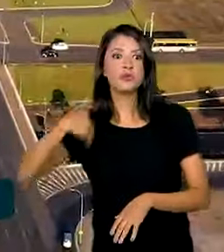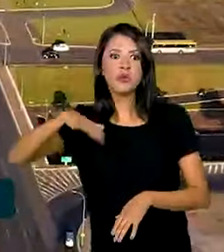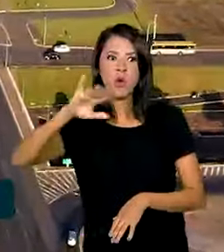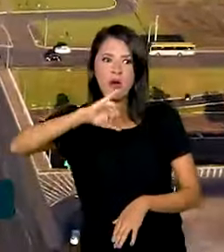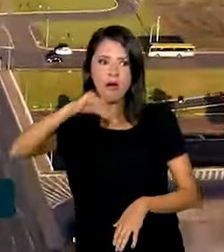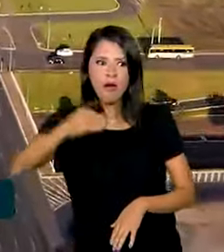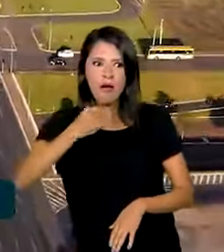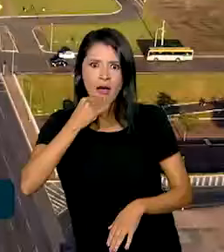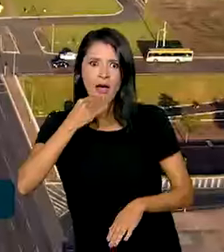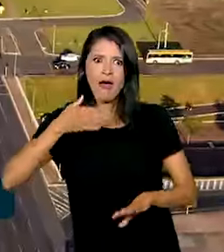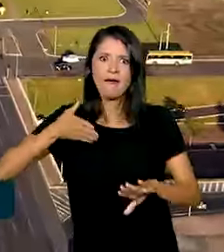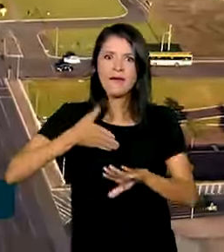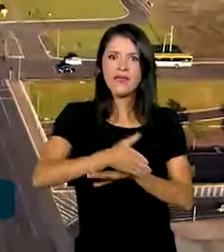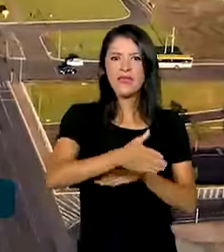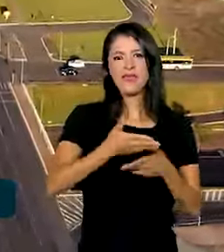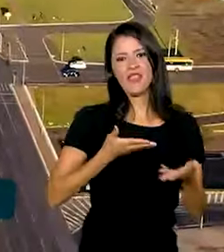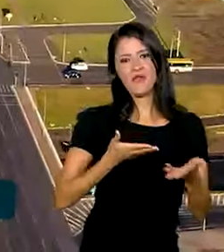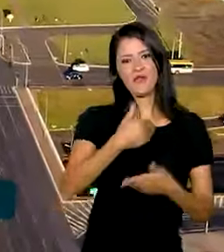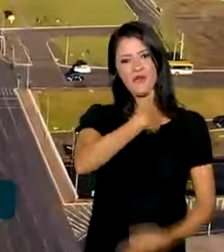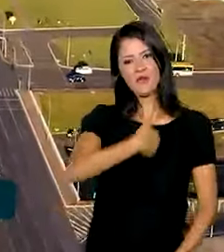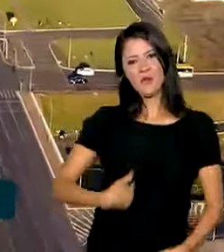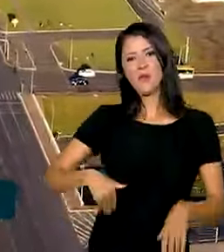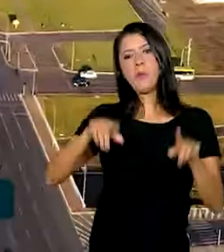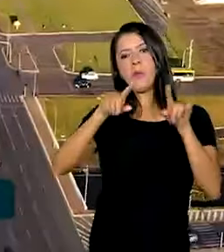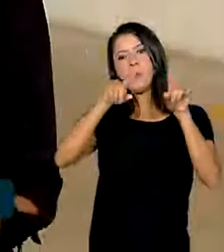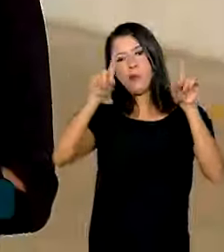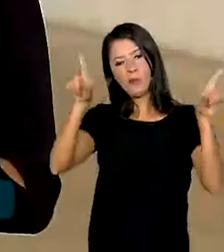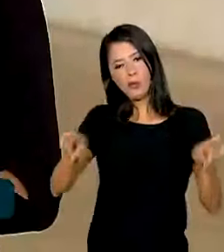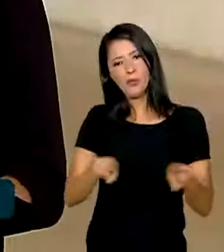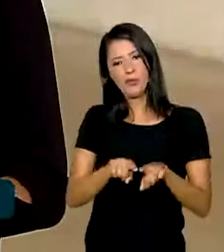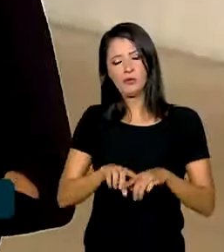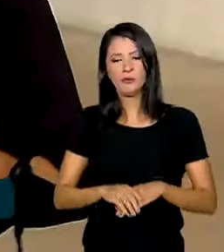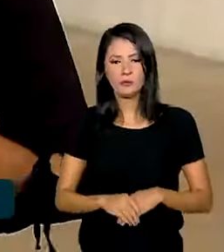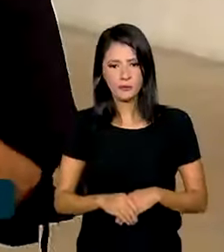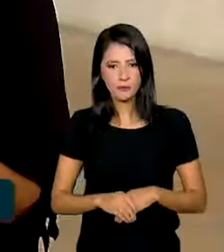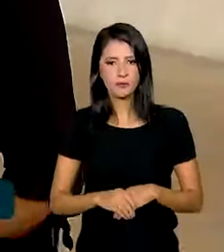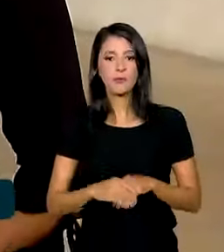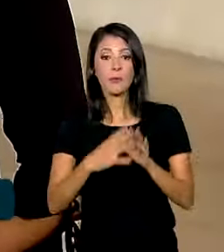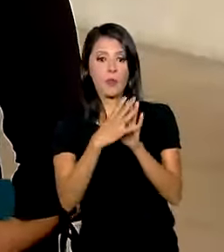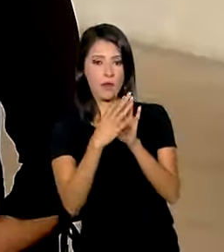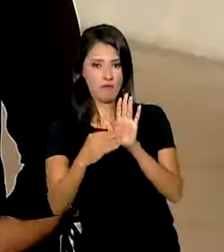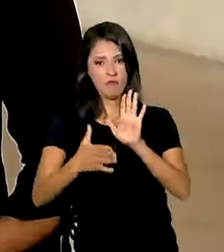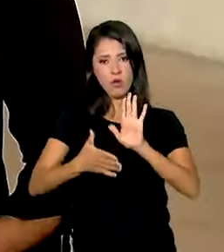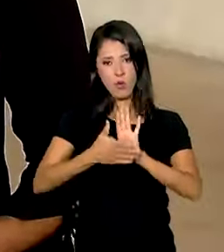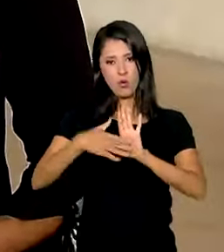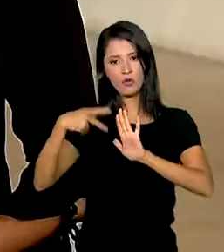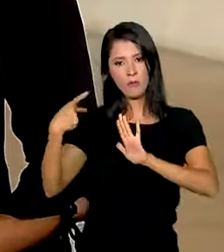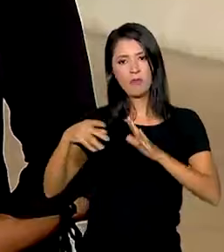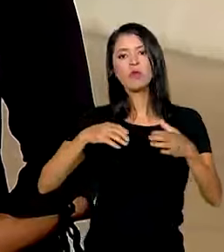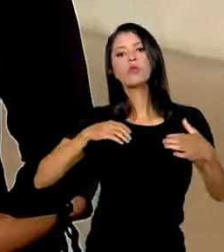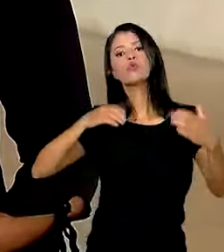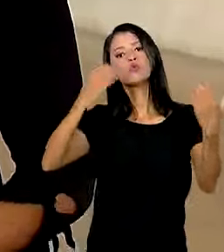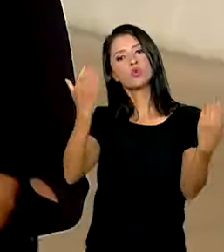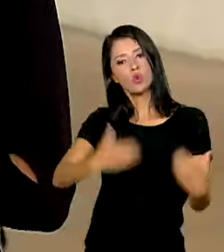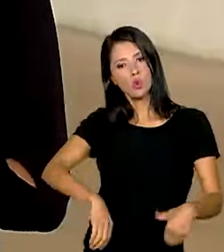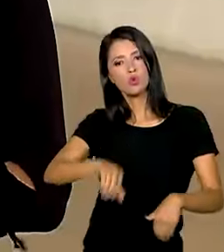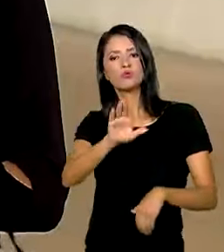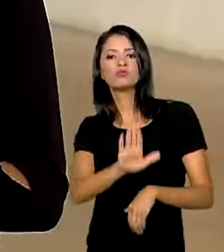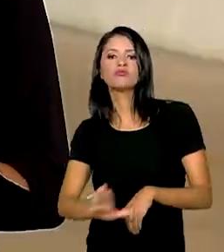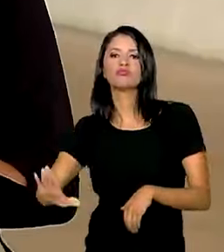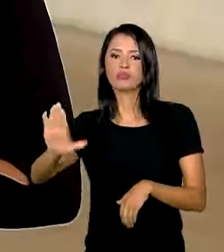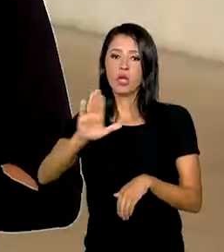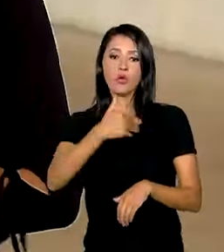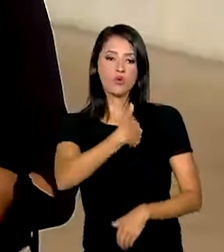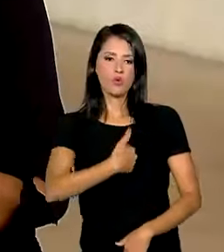chances de entrar para o serviço público federal. Com o modelo proposto pelo Concurso Nacional Unificado, o